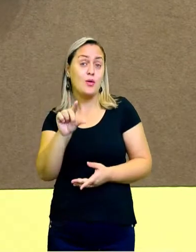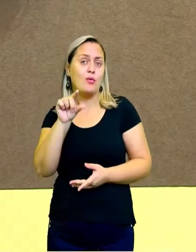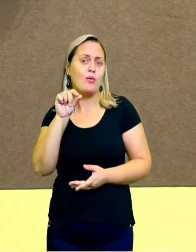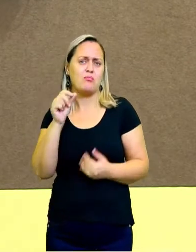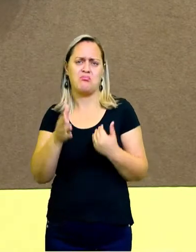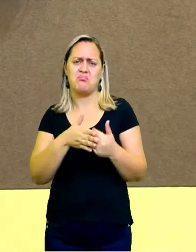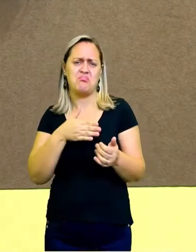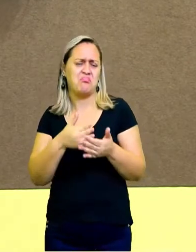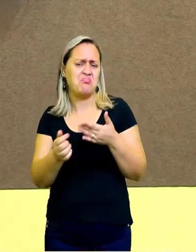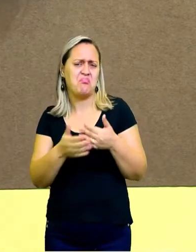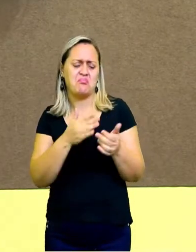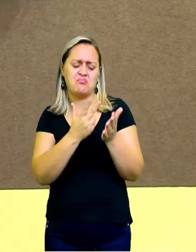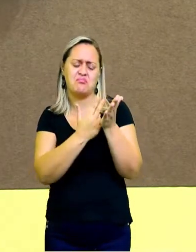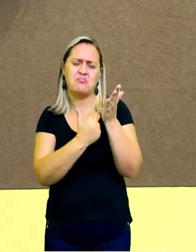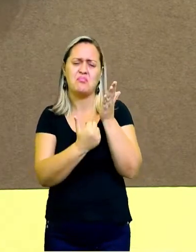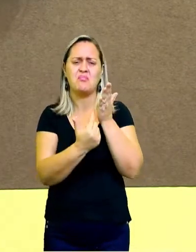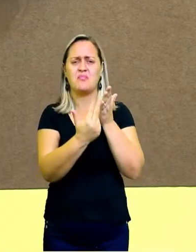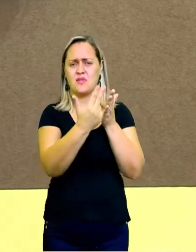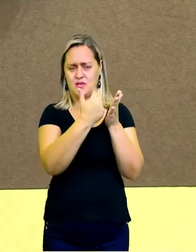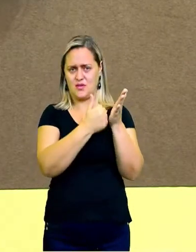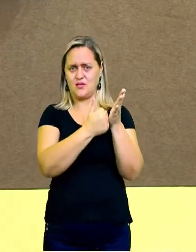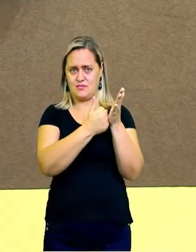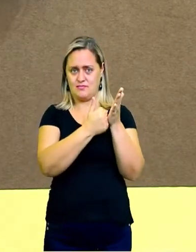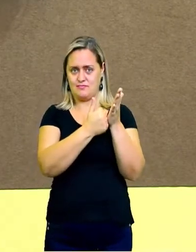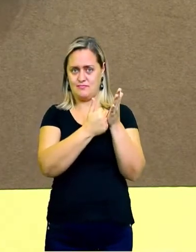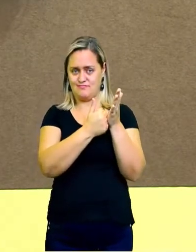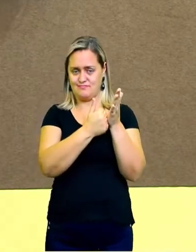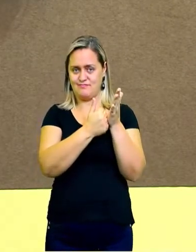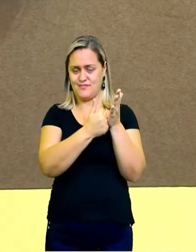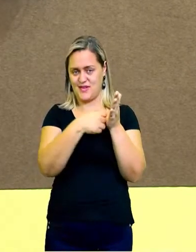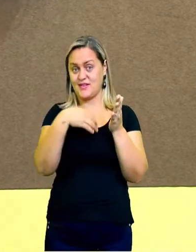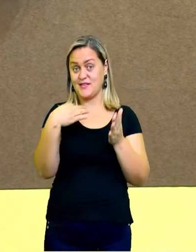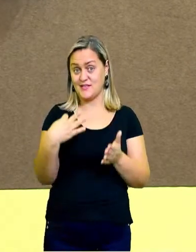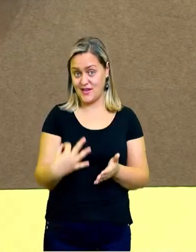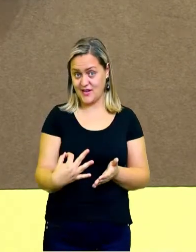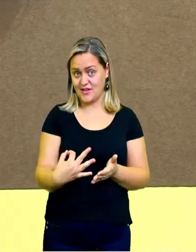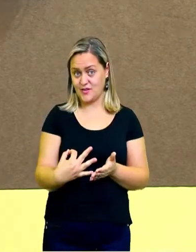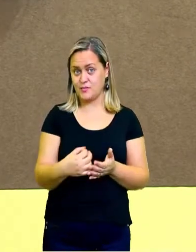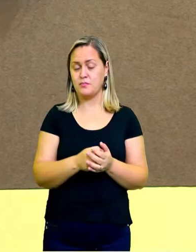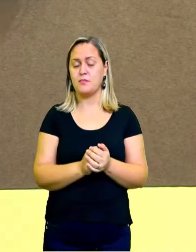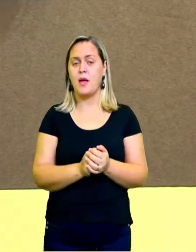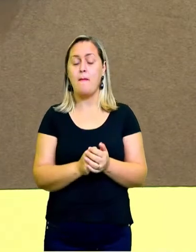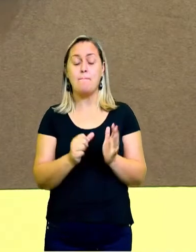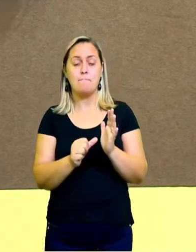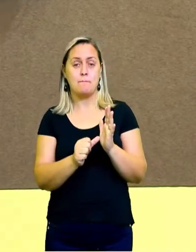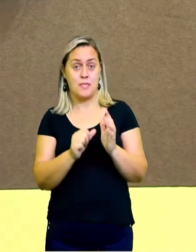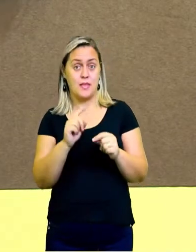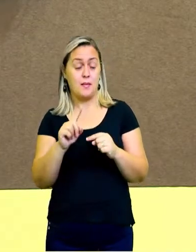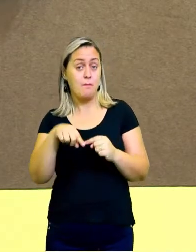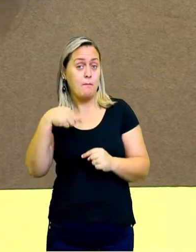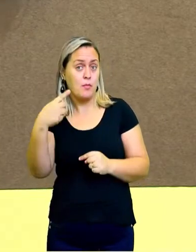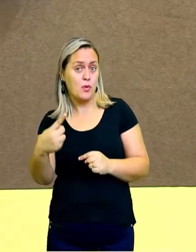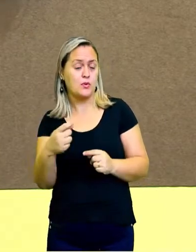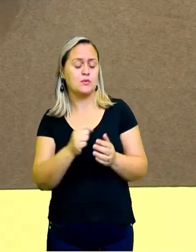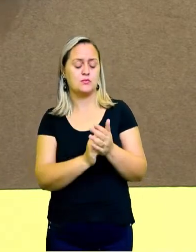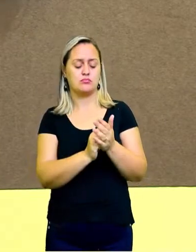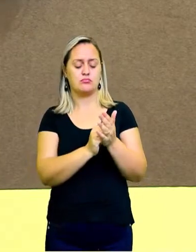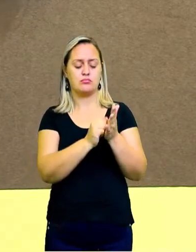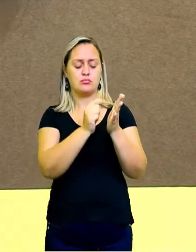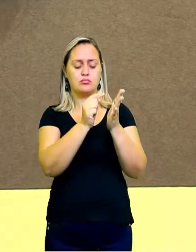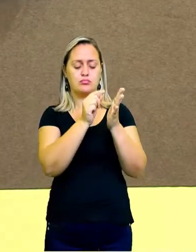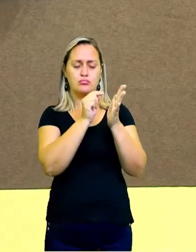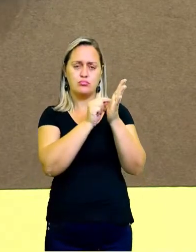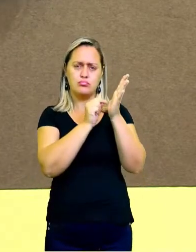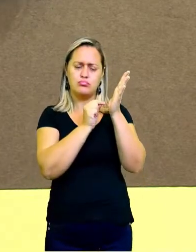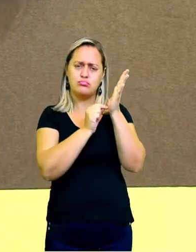traçar todo o desenho que você vai fazer. Primeira coisa, lápis. Lápis